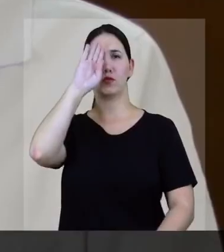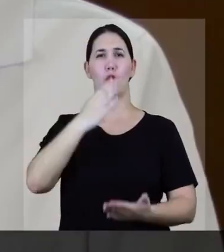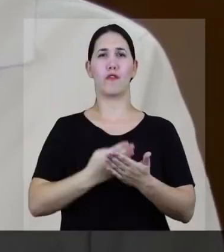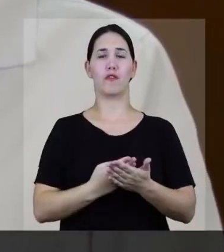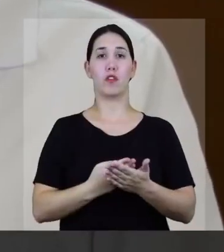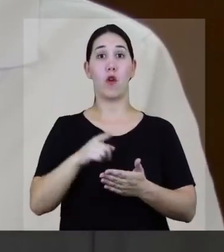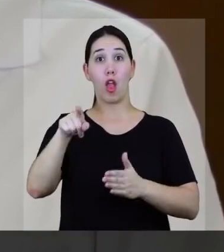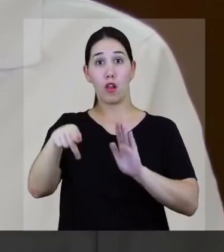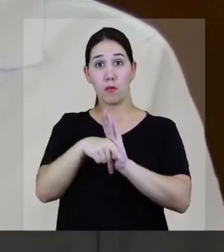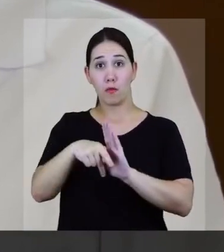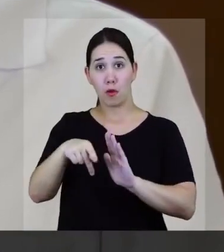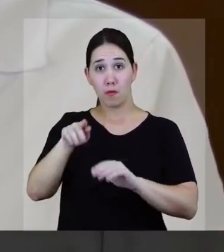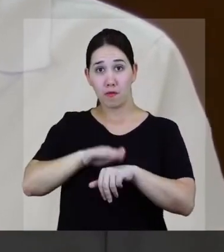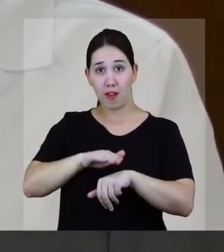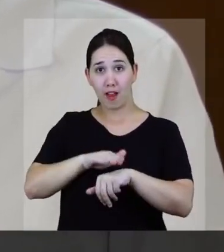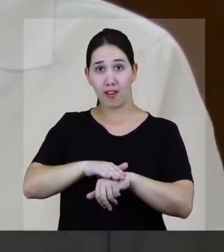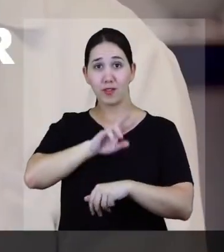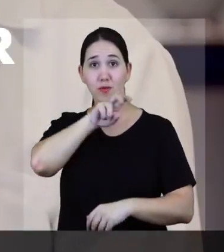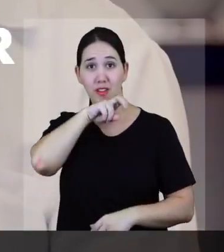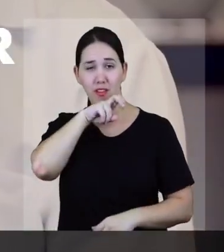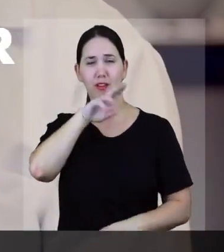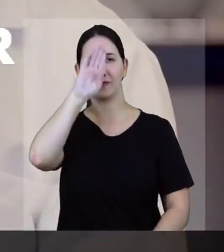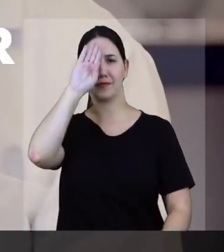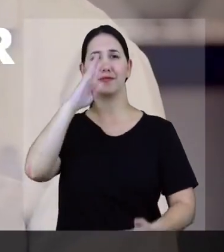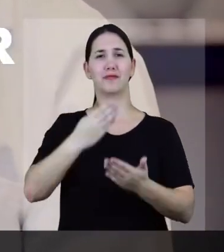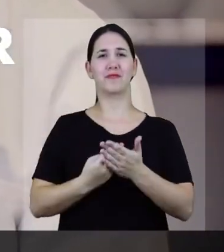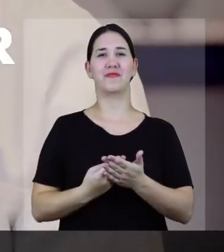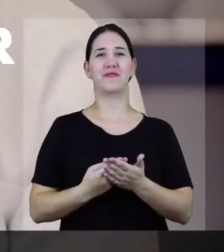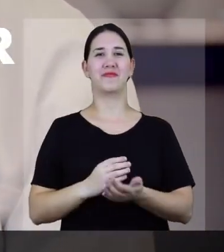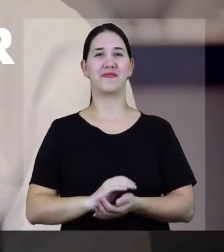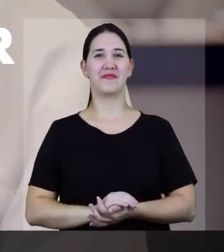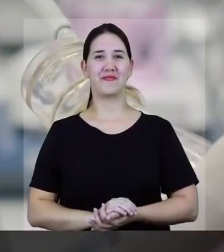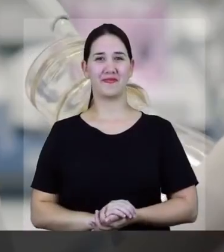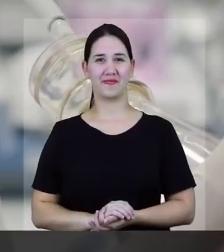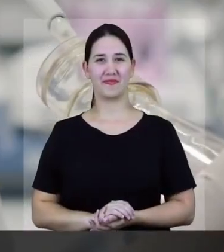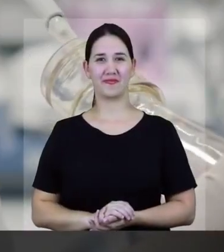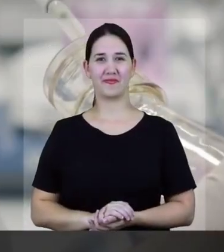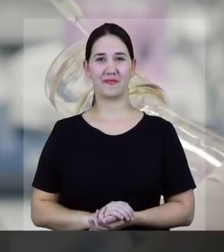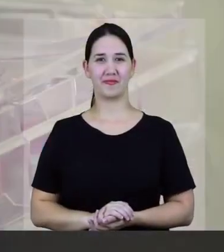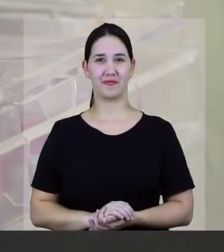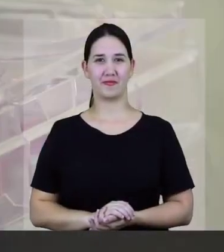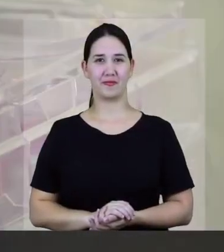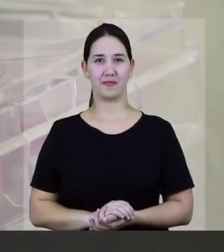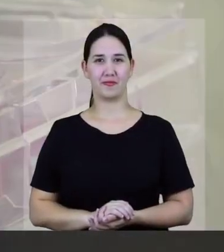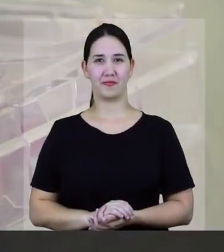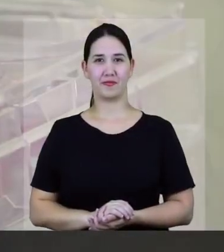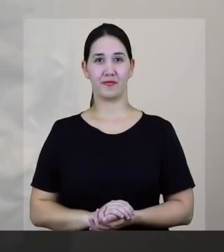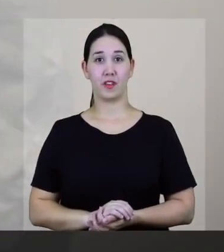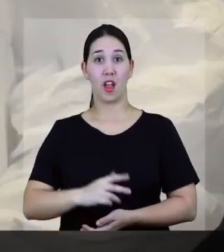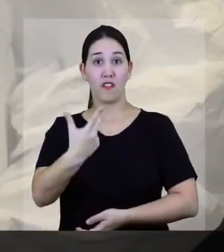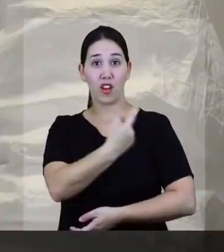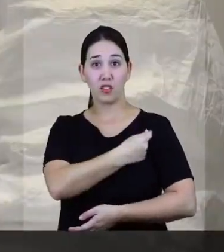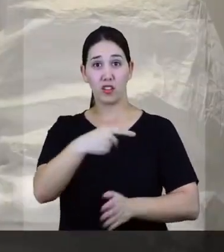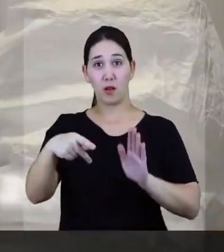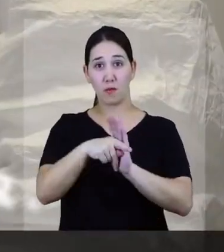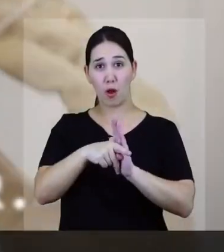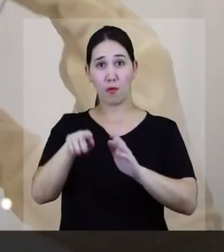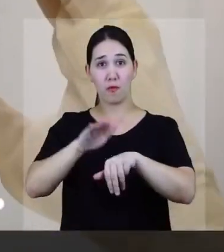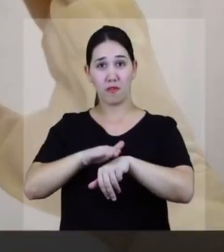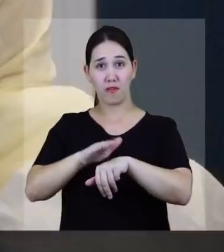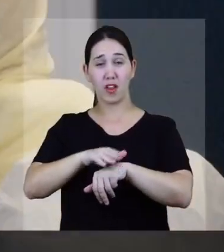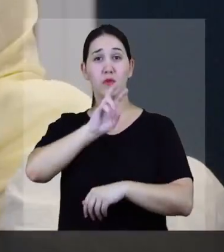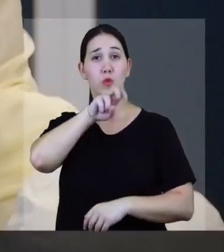confio. Se é do Butantan, eu confio. Se é do Butantan, eu confio. Se a vacina é do